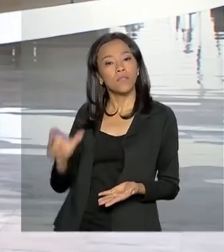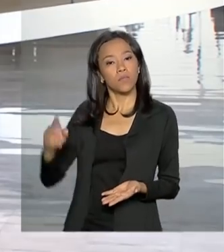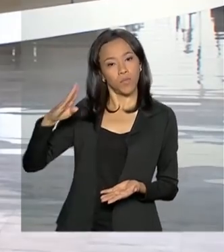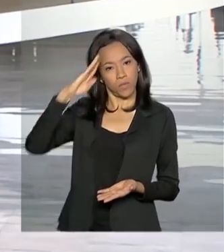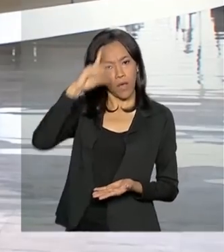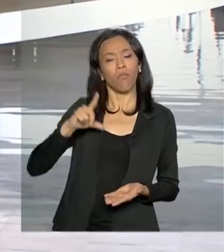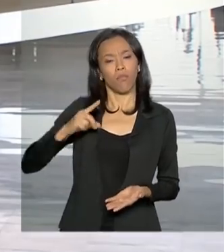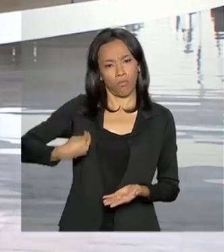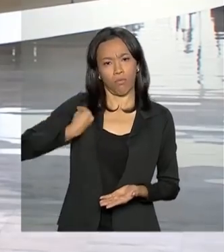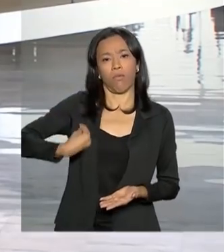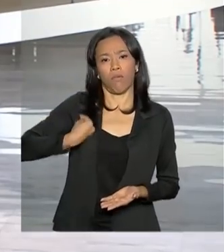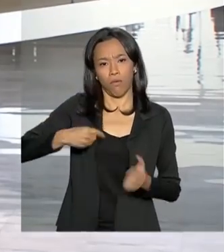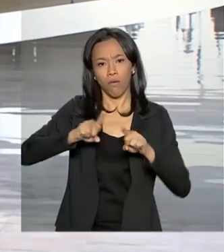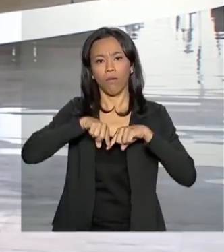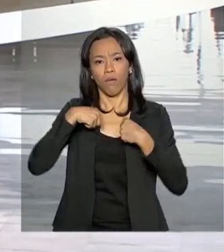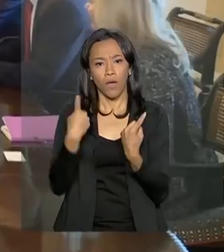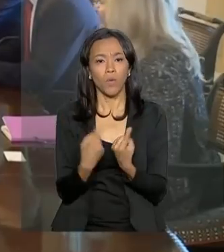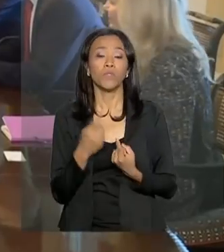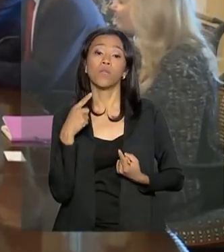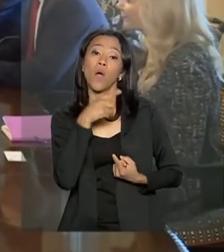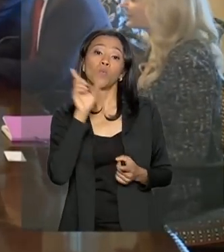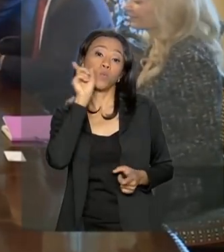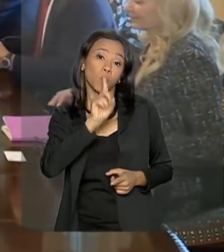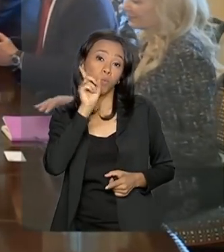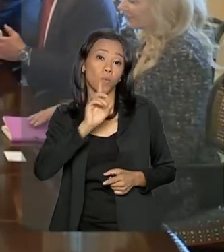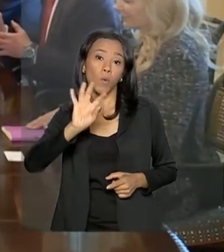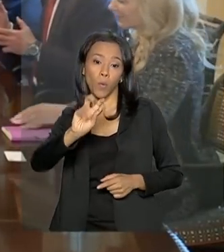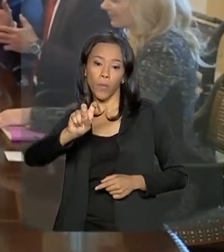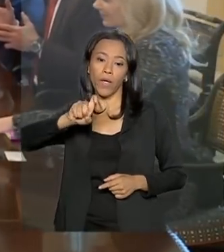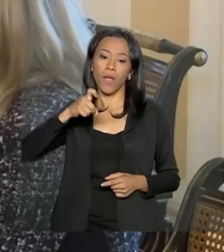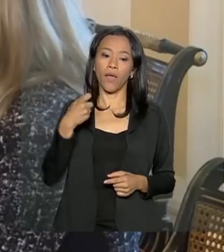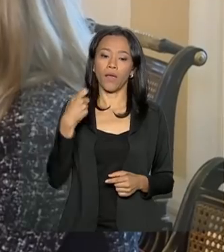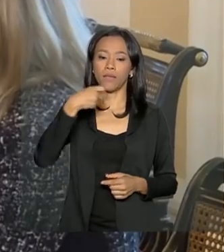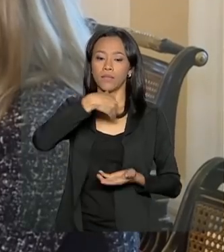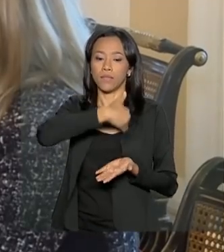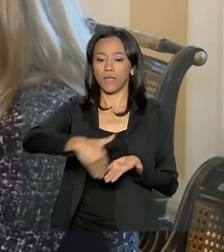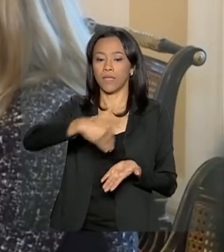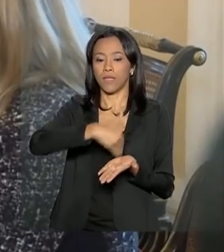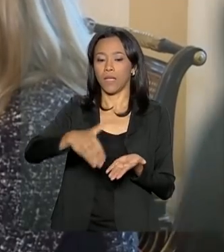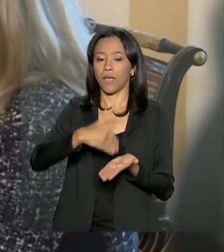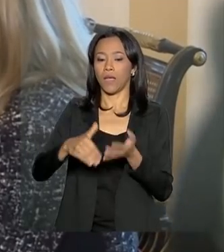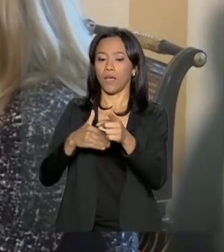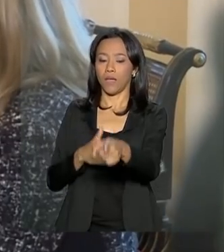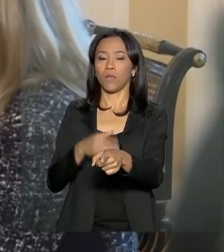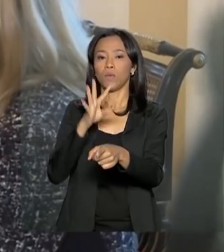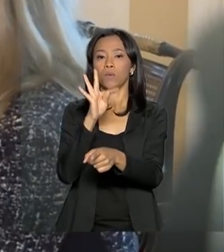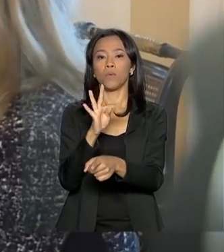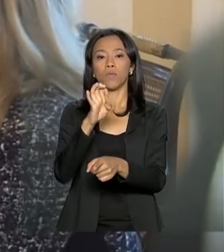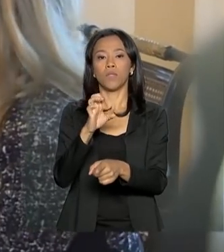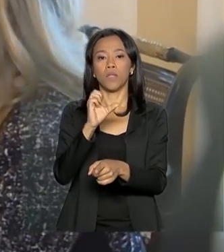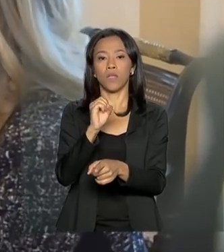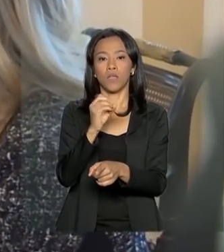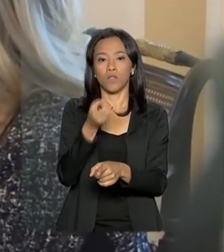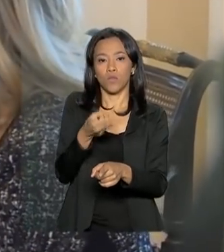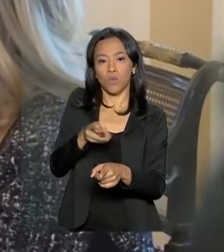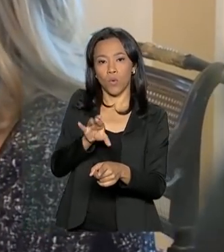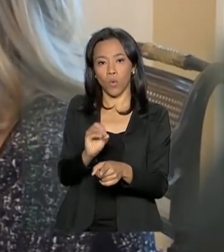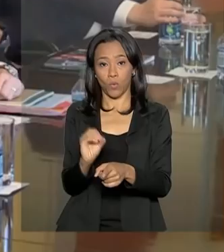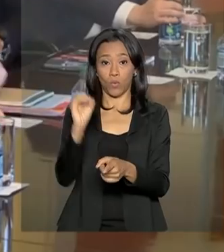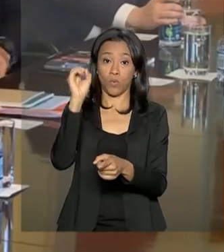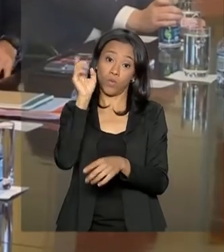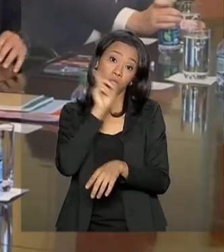reuniu ainda na capital americana com o ex-secretário do Tesouro dos Estados Unidos e discursou para empresários